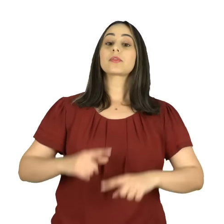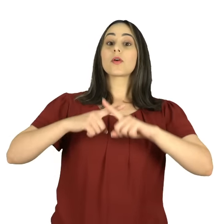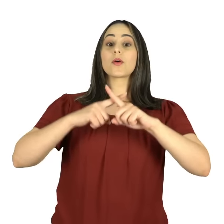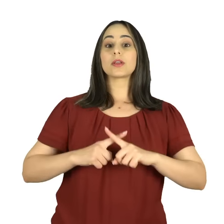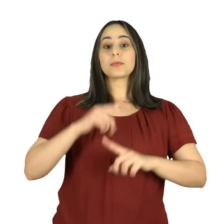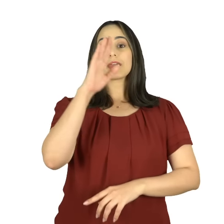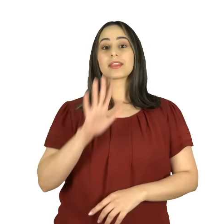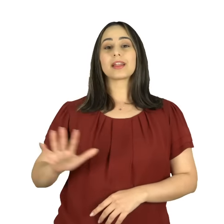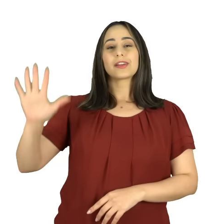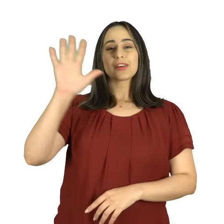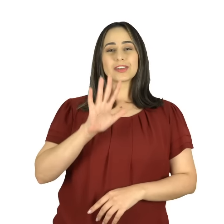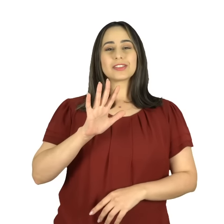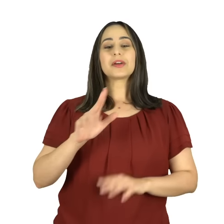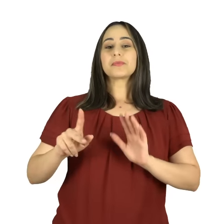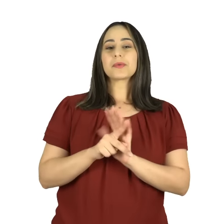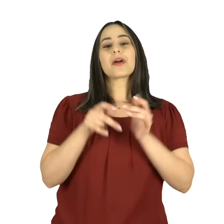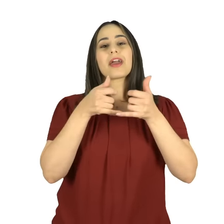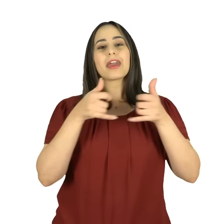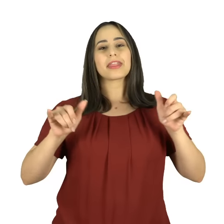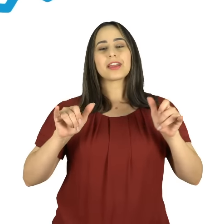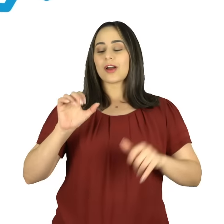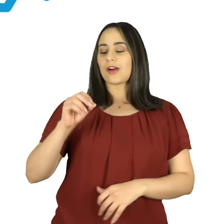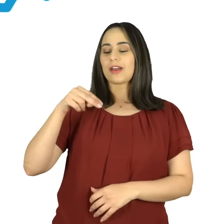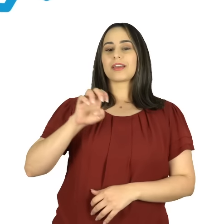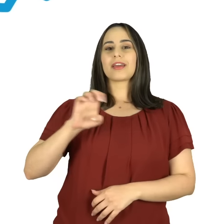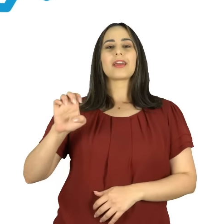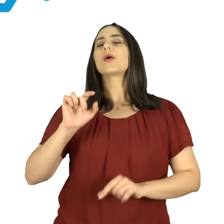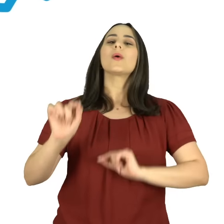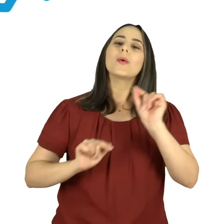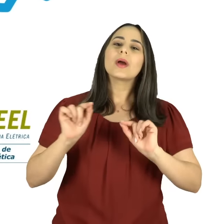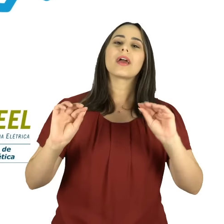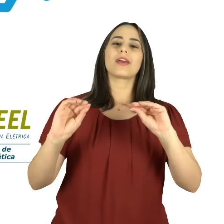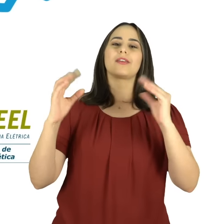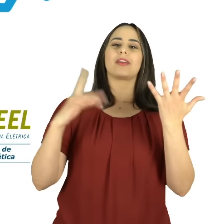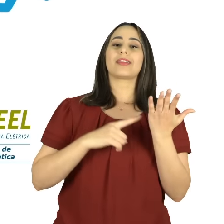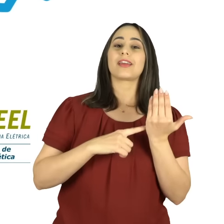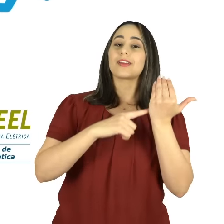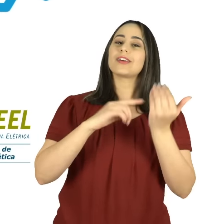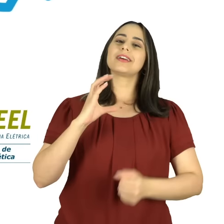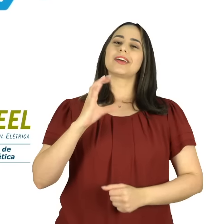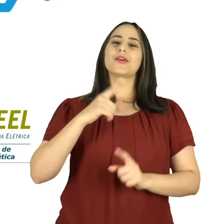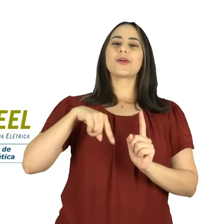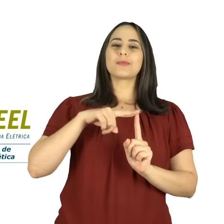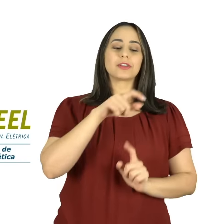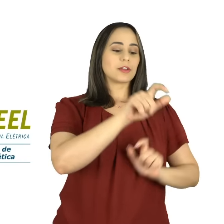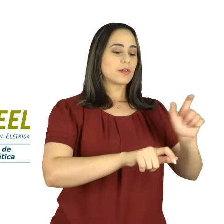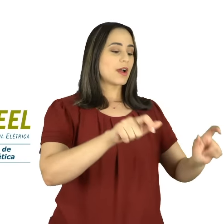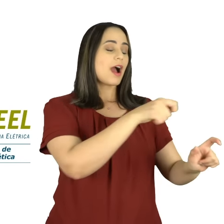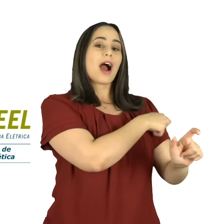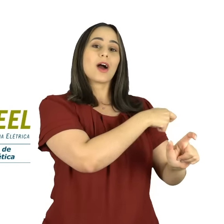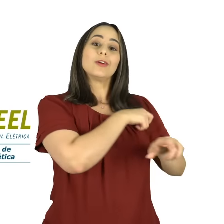A Olimpíada Nacional de Eficiência Energética, ONE, é um evento técnico-científico que tem como objetivo